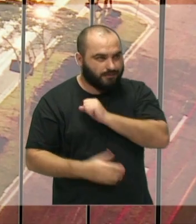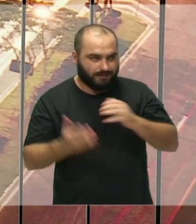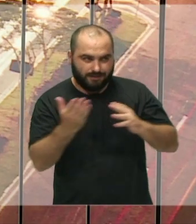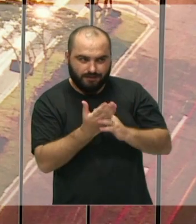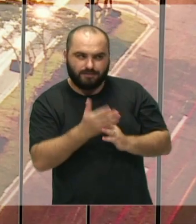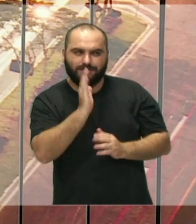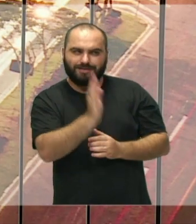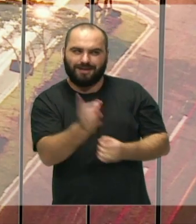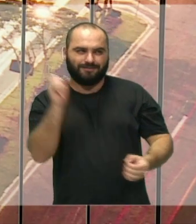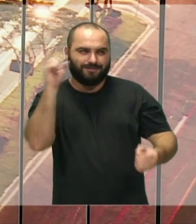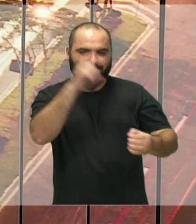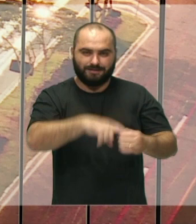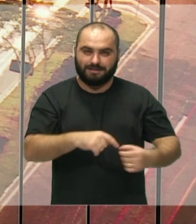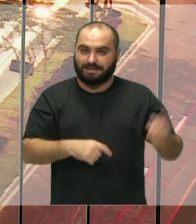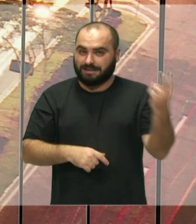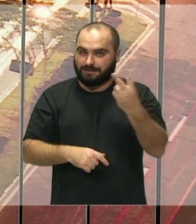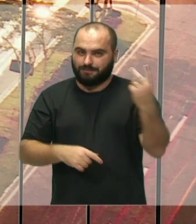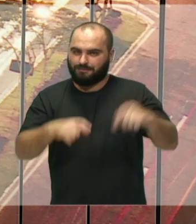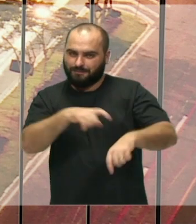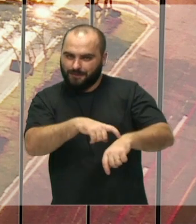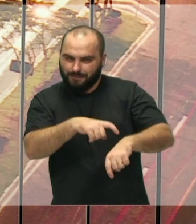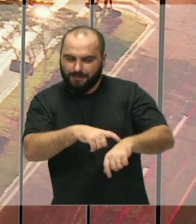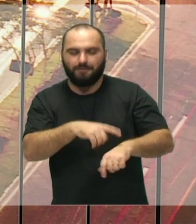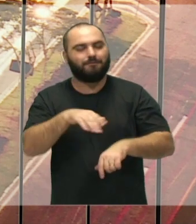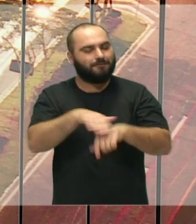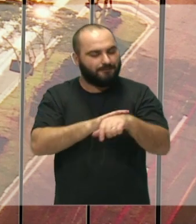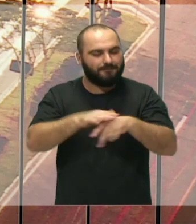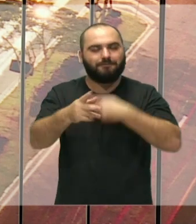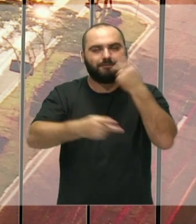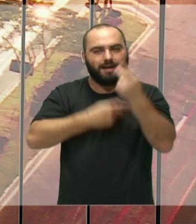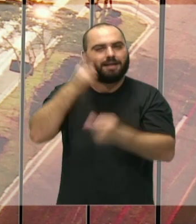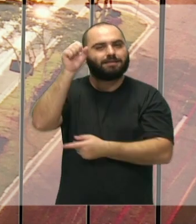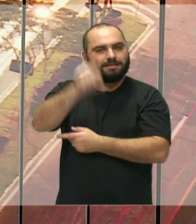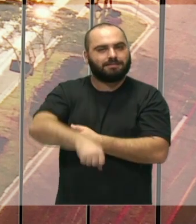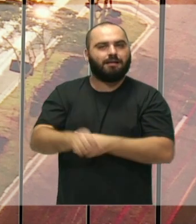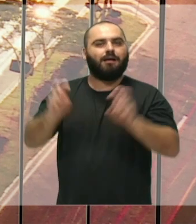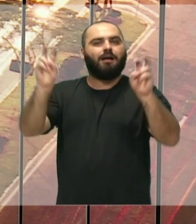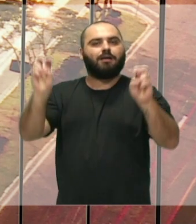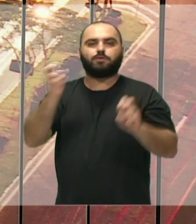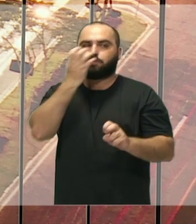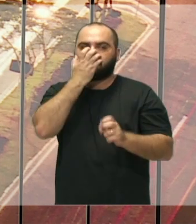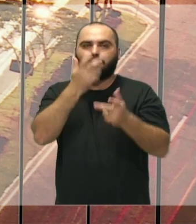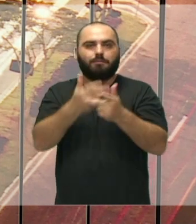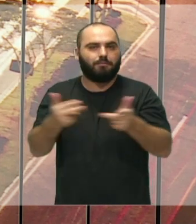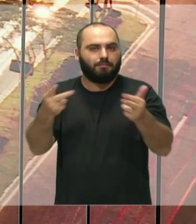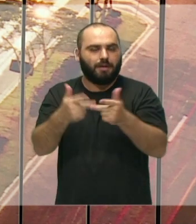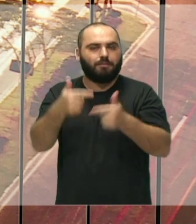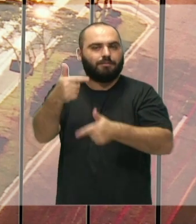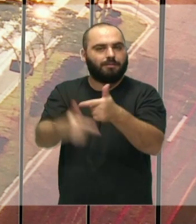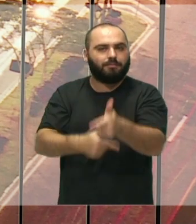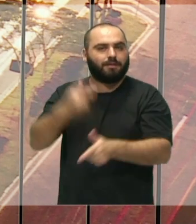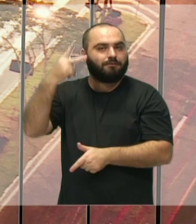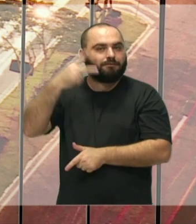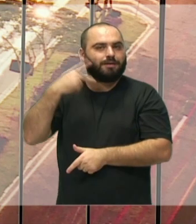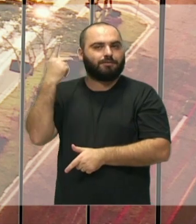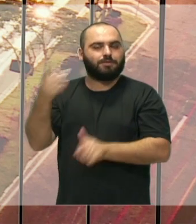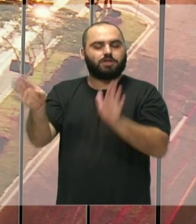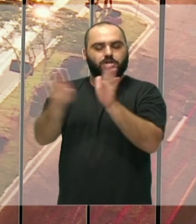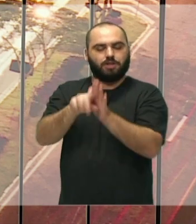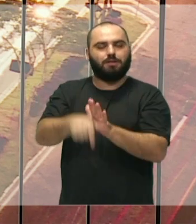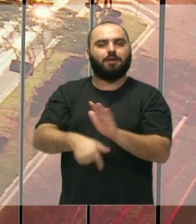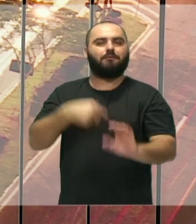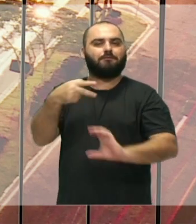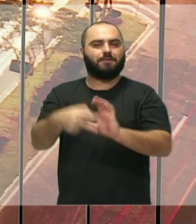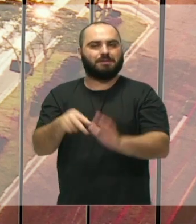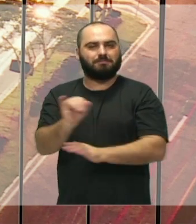o segundo bloco do Fala Vereador, vamos continuar falando a respeito da causa animal, as demandas que a vereadora tem trazido aqui para a Câmara de